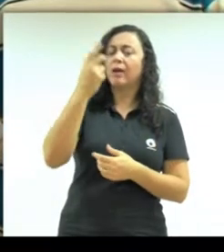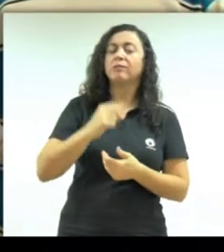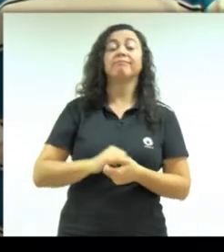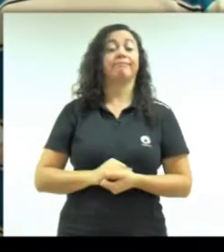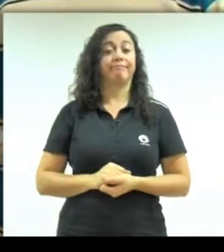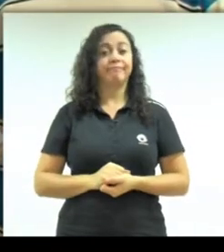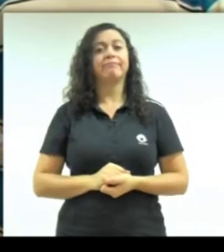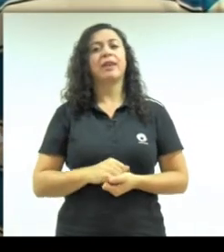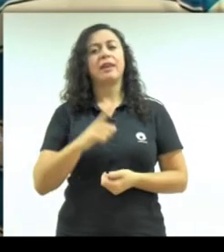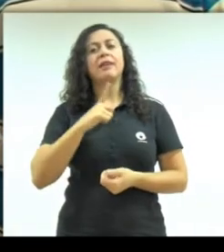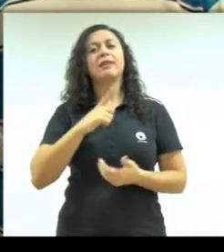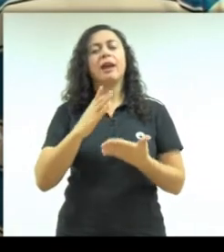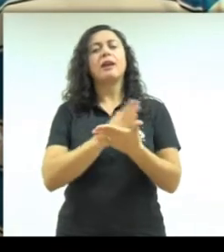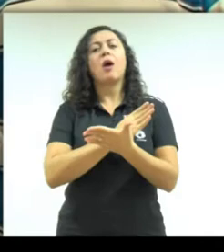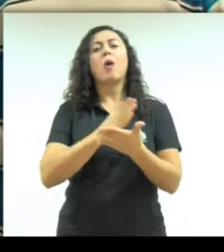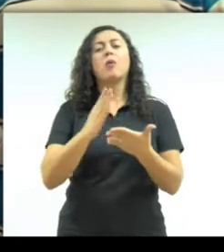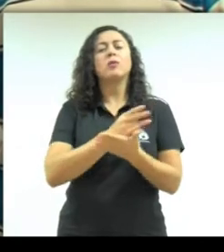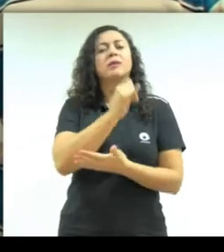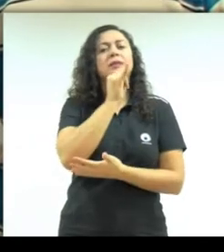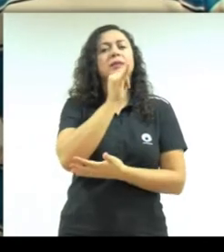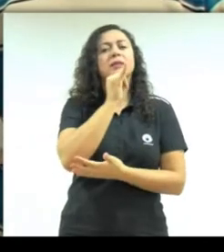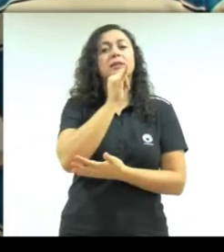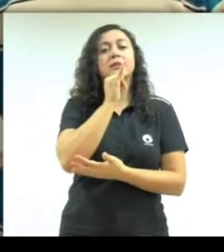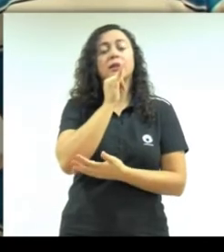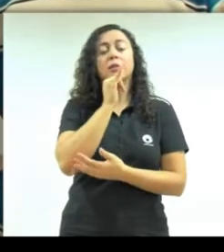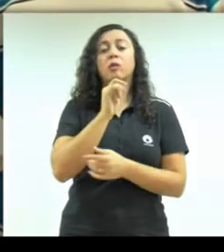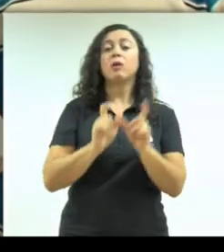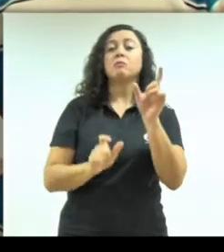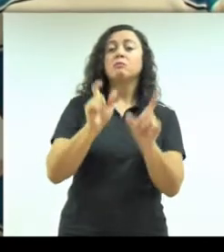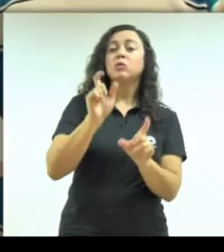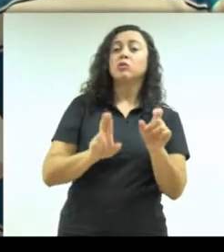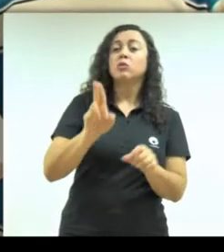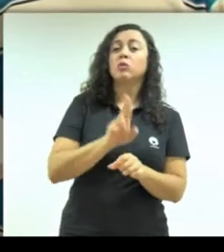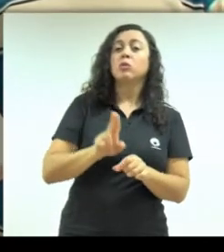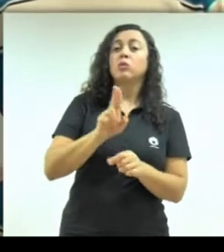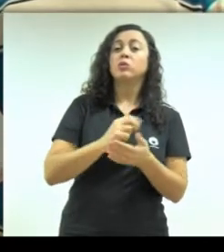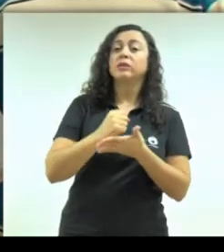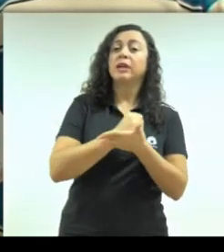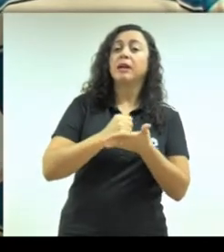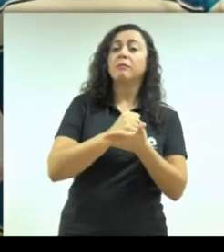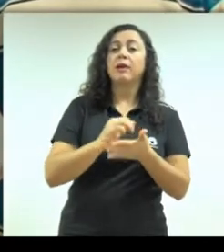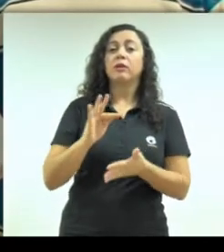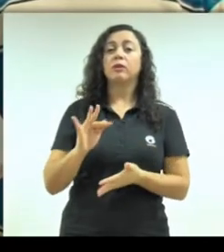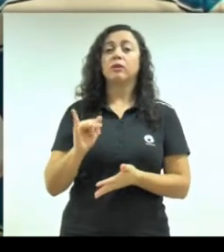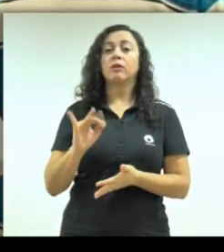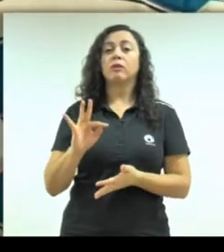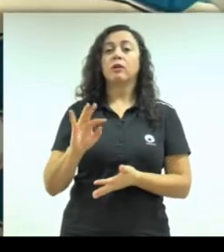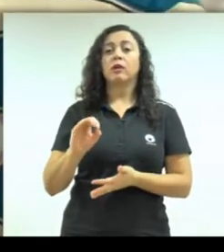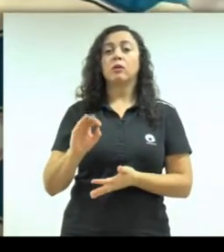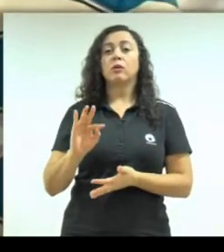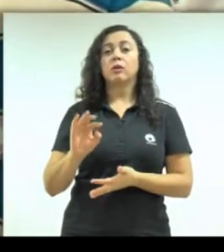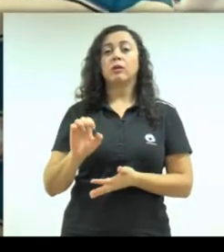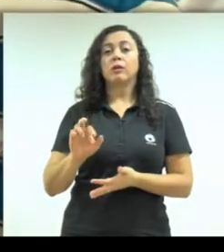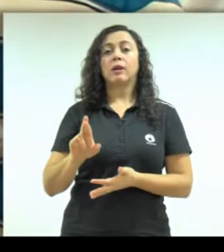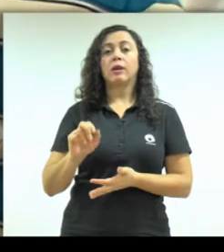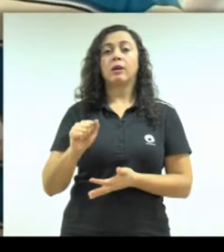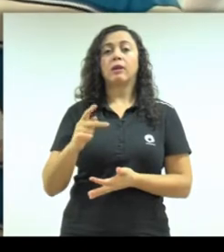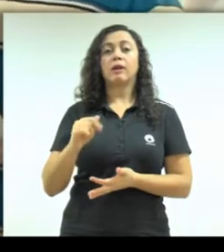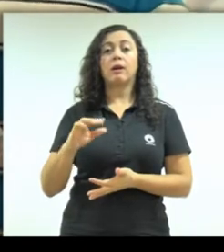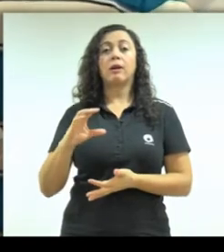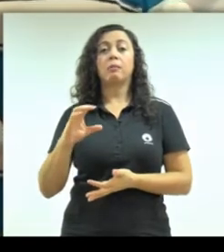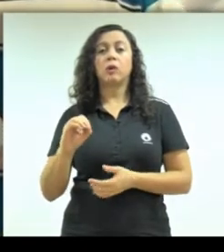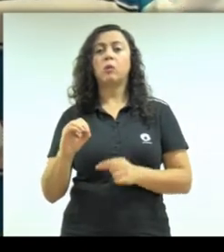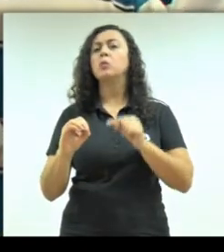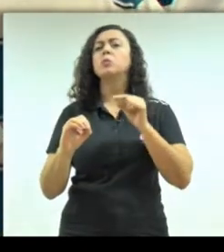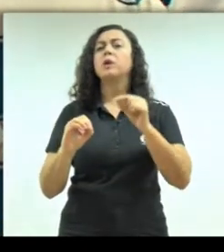Alguns exemplos que podemos citar é como os medicamentos fitoterápicos. As populações acreditam que